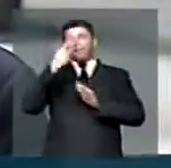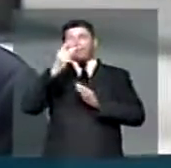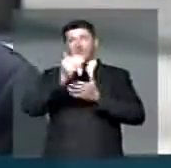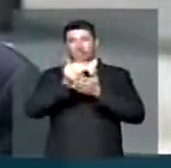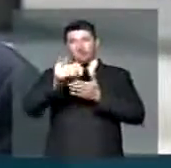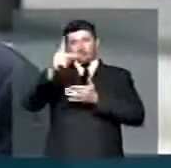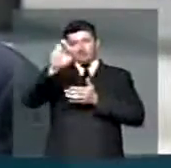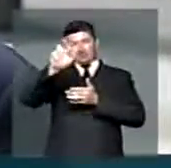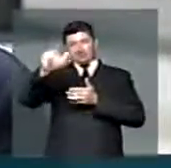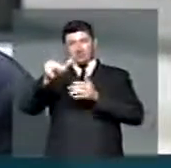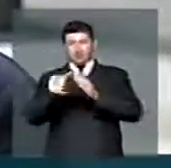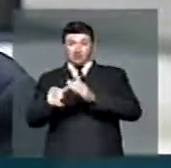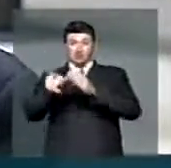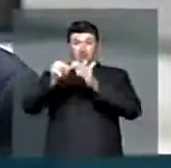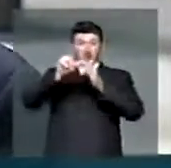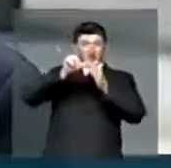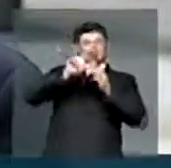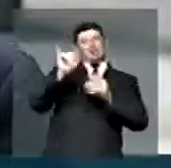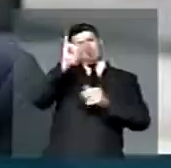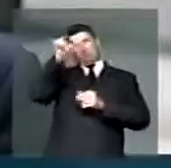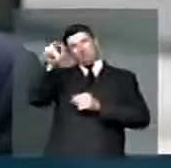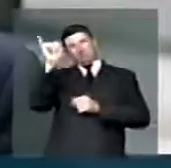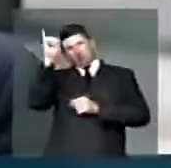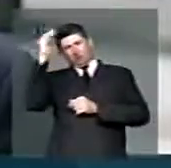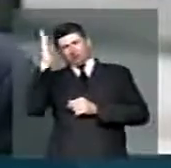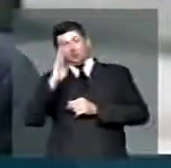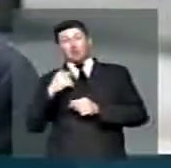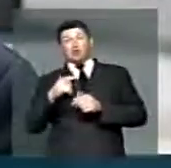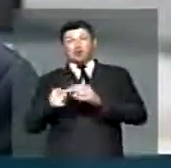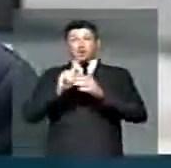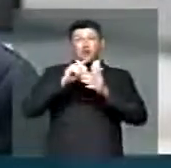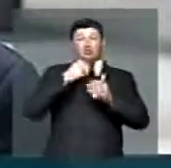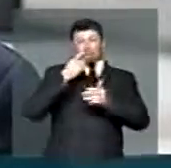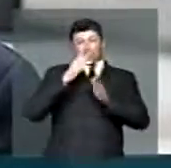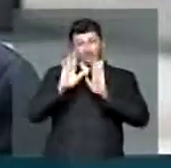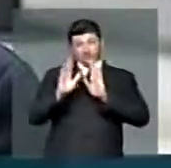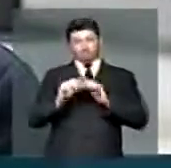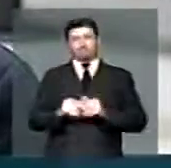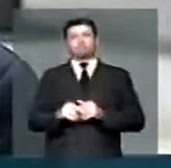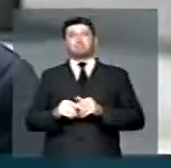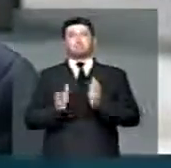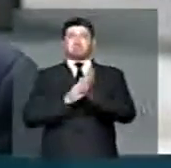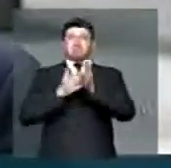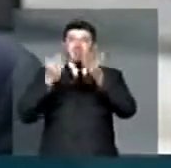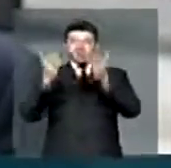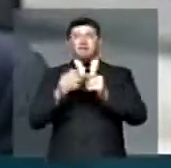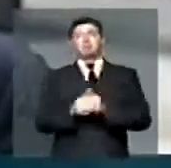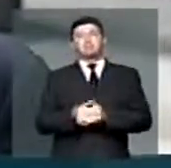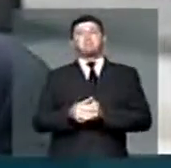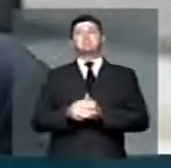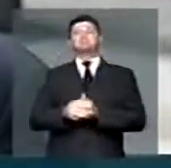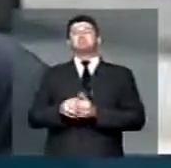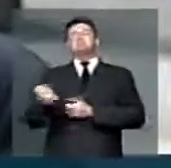o pré-sal importantíssimo para o nosso país, eu queria destacar e parabenizá-la pela